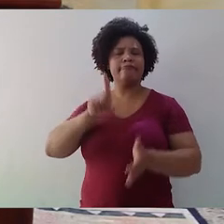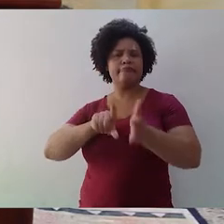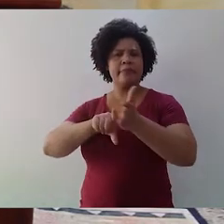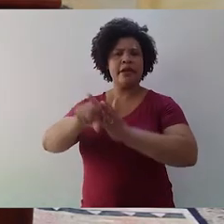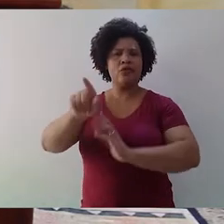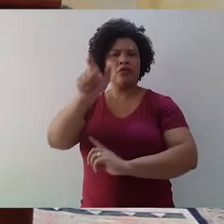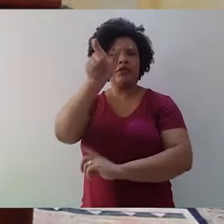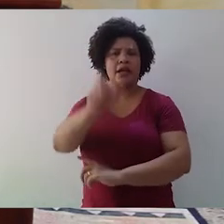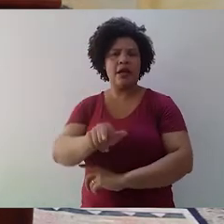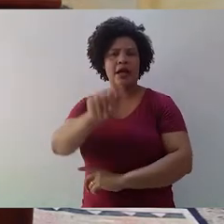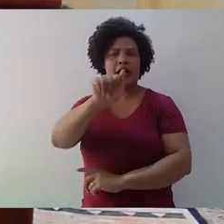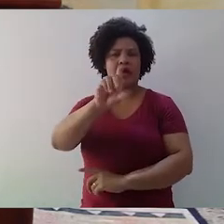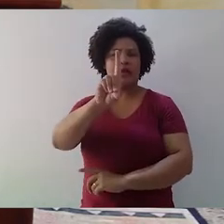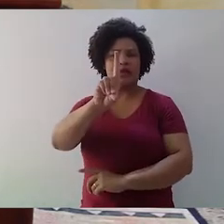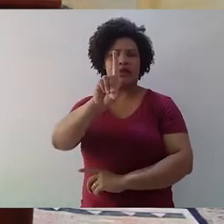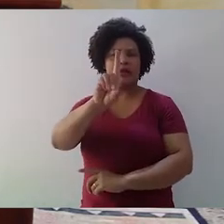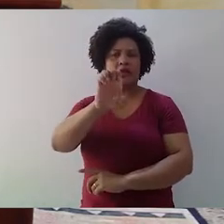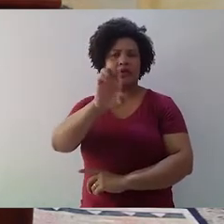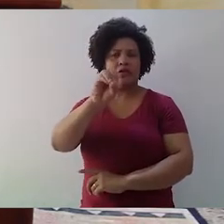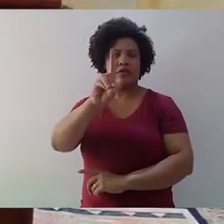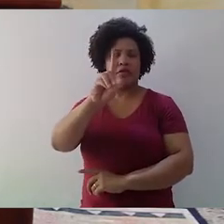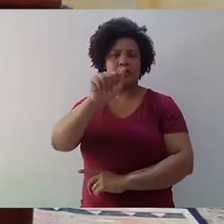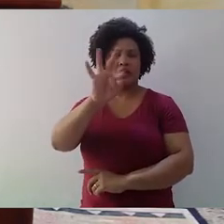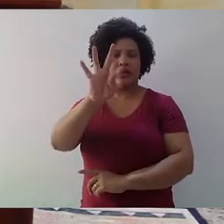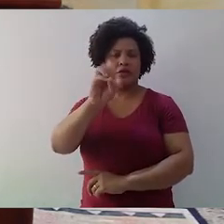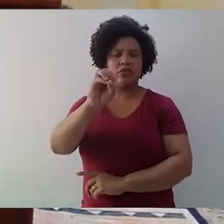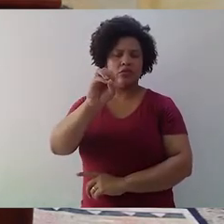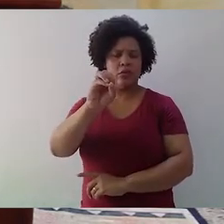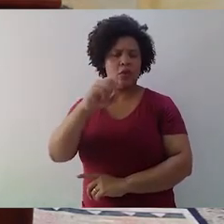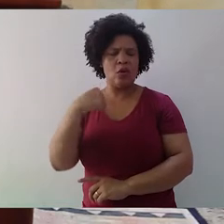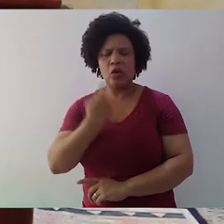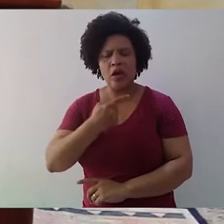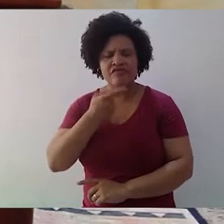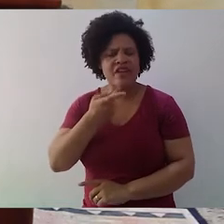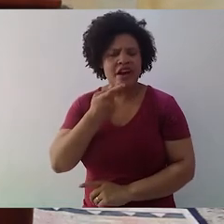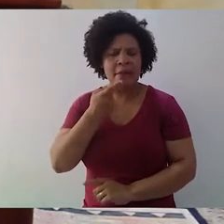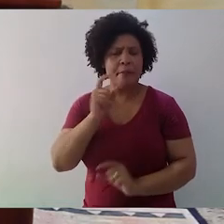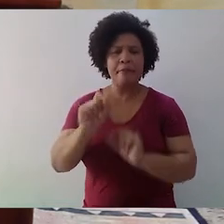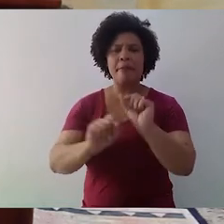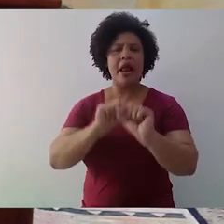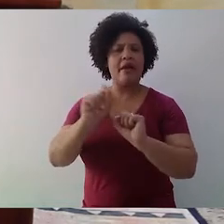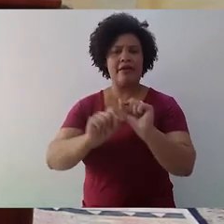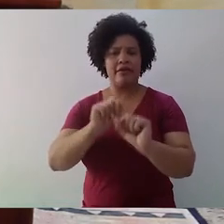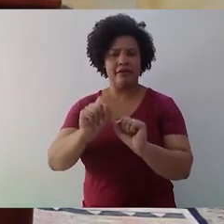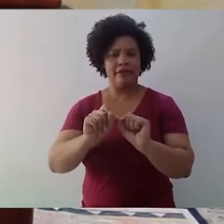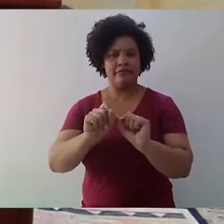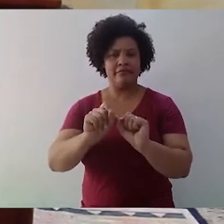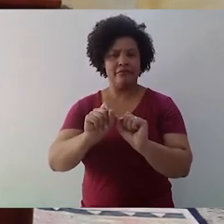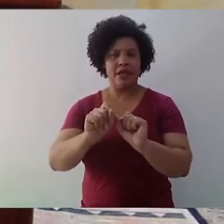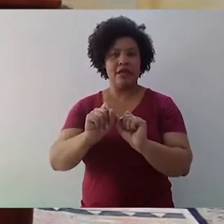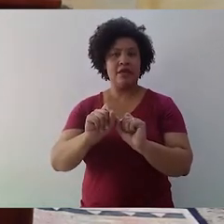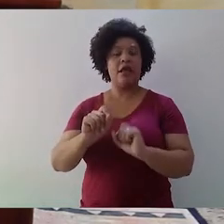nós falamos? E essa reflexão, quer dizer, que uso nós damos à